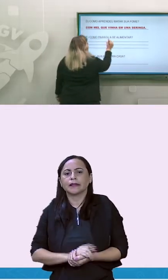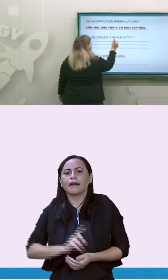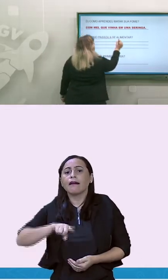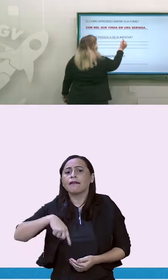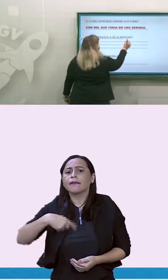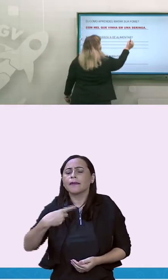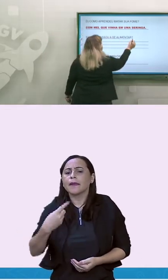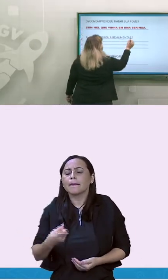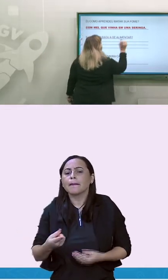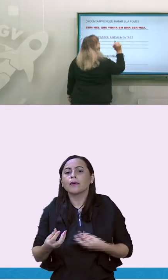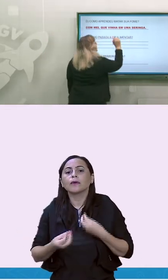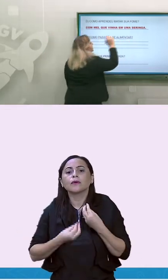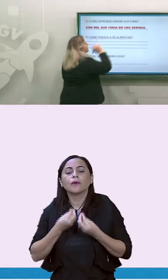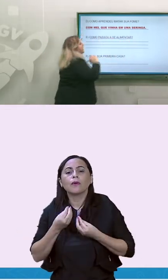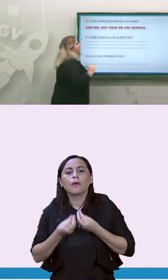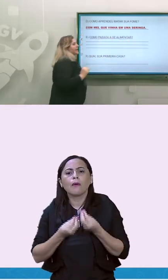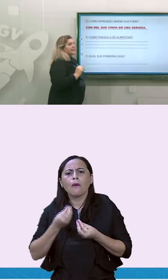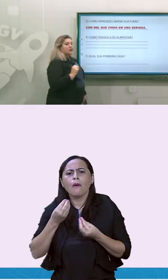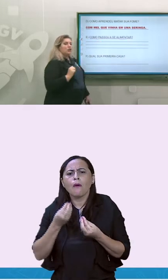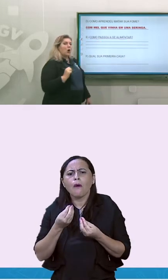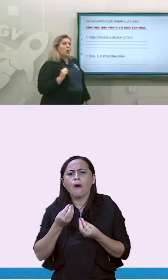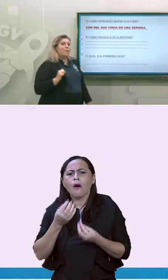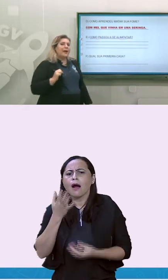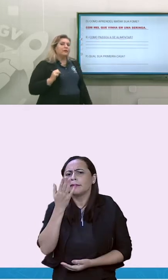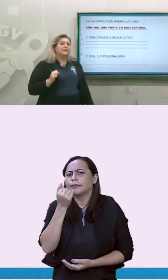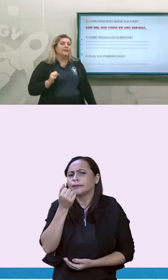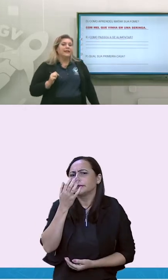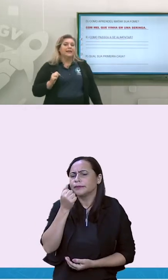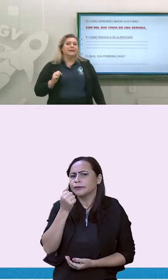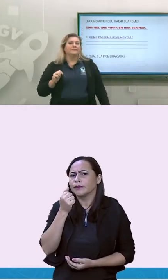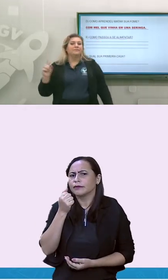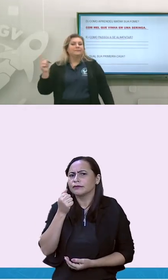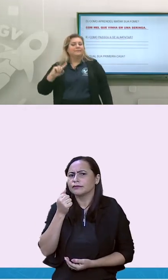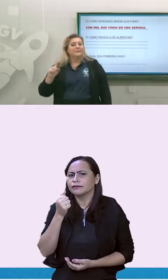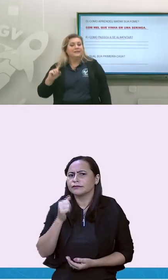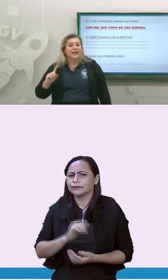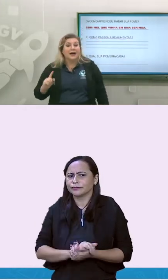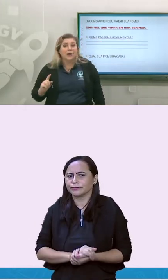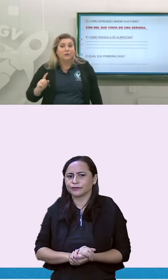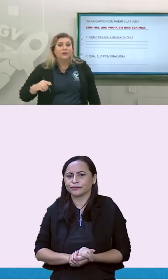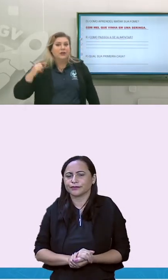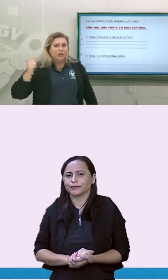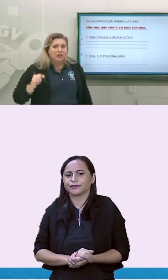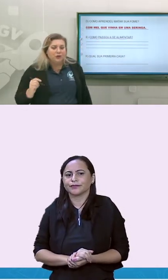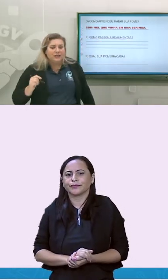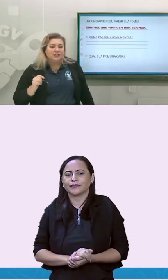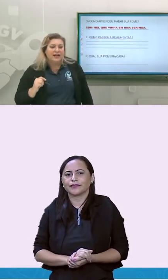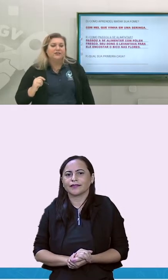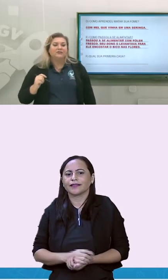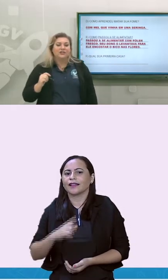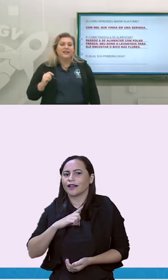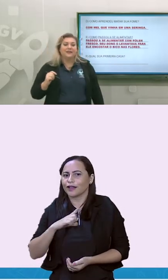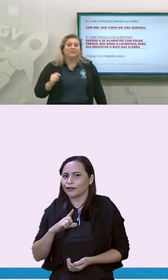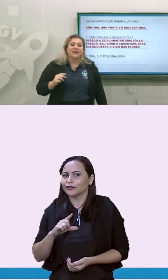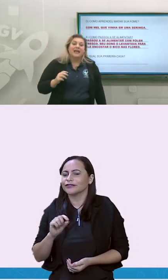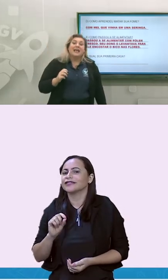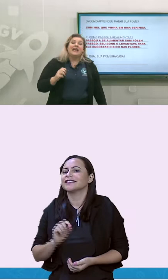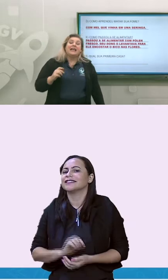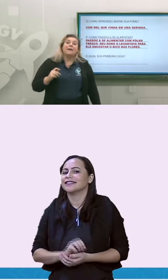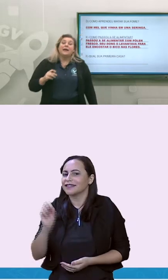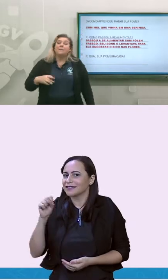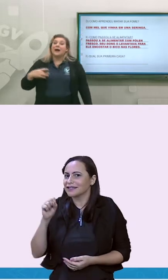a se alimentar? Será que era só com o mel na seringa? Não. Tinha outro jeito, não tinha?